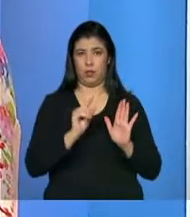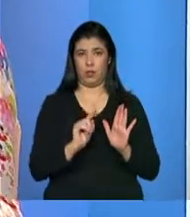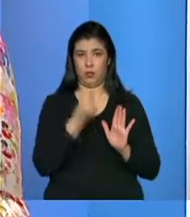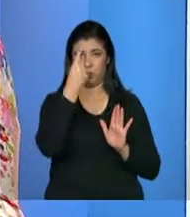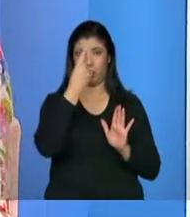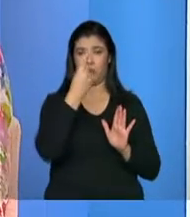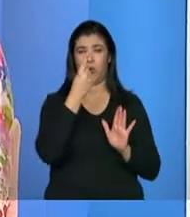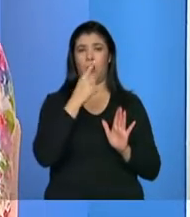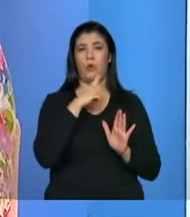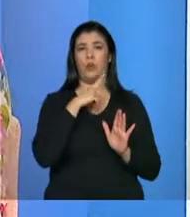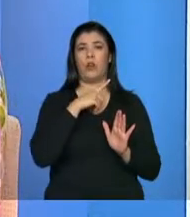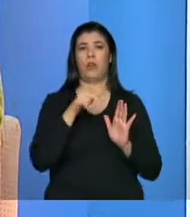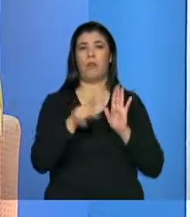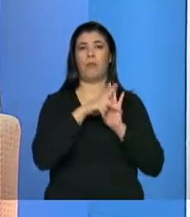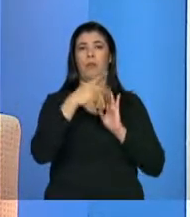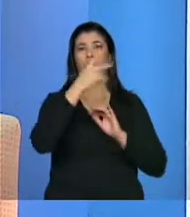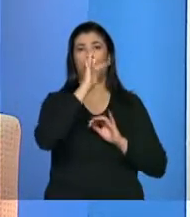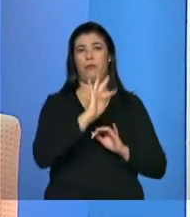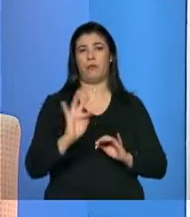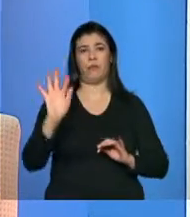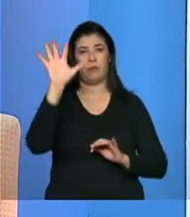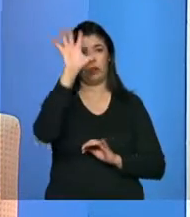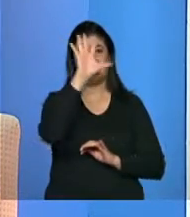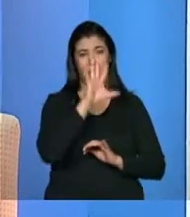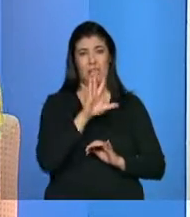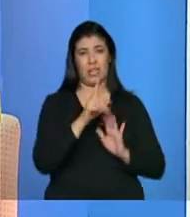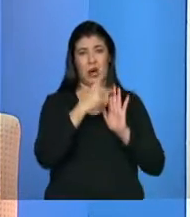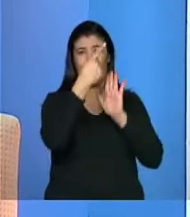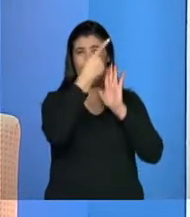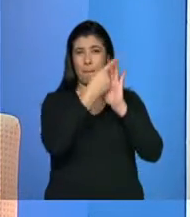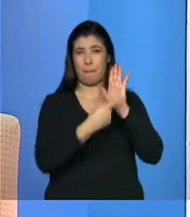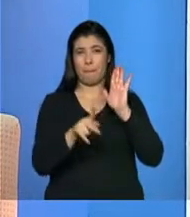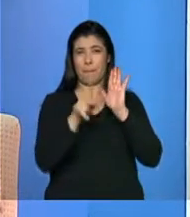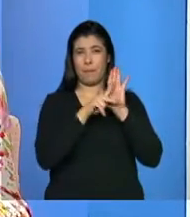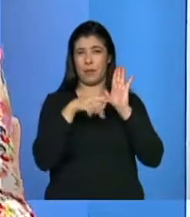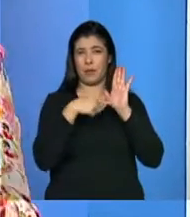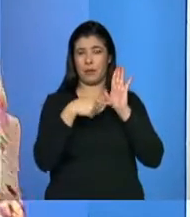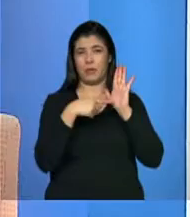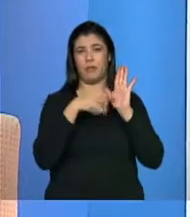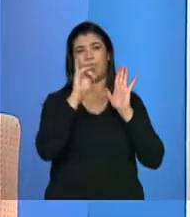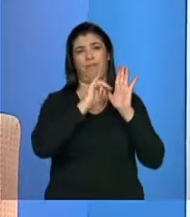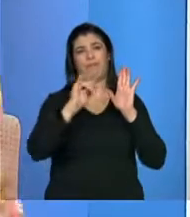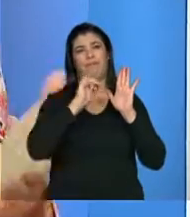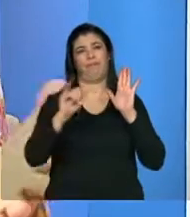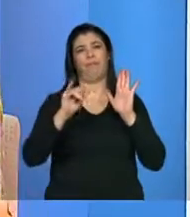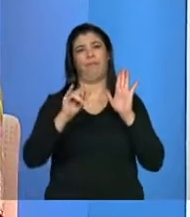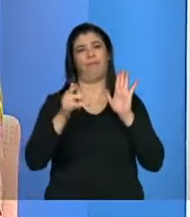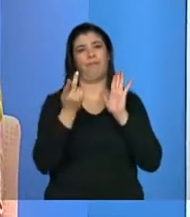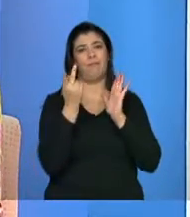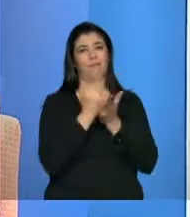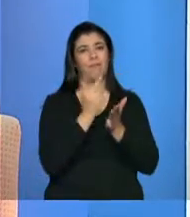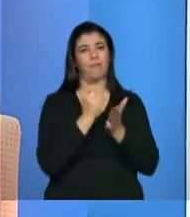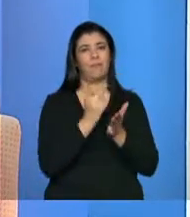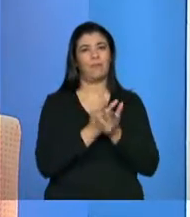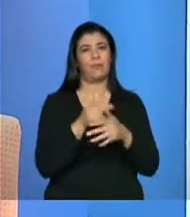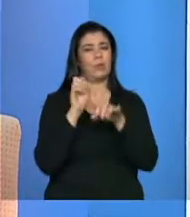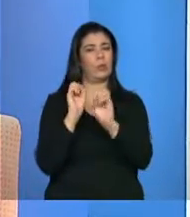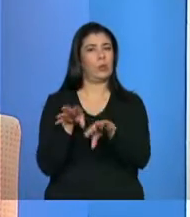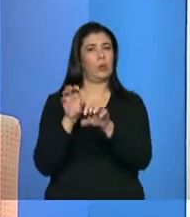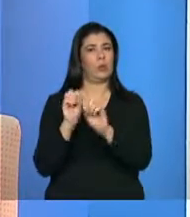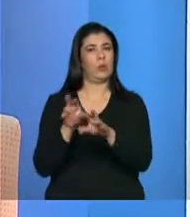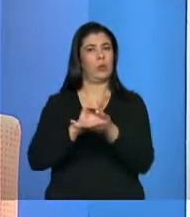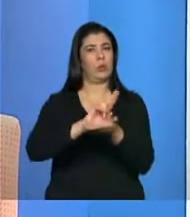E com uma padronização muito grande na entrada da informação. Então, a gente capacita os vários